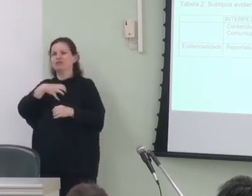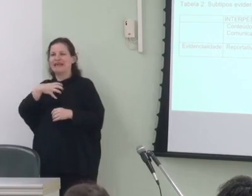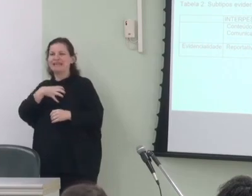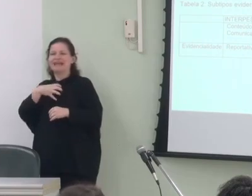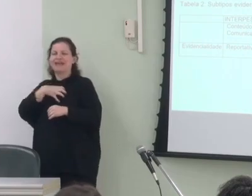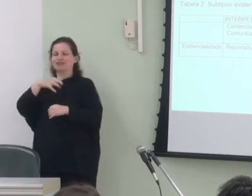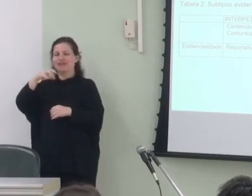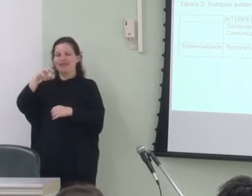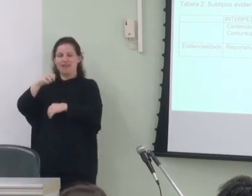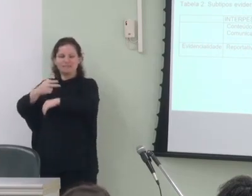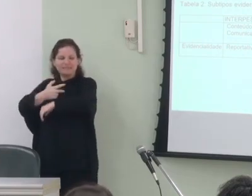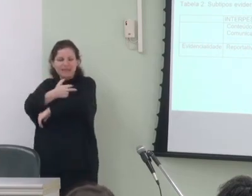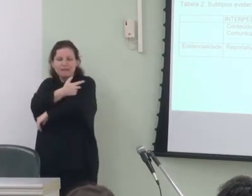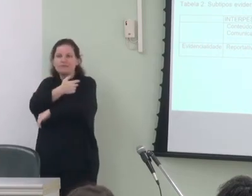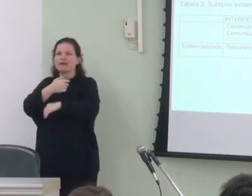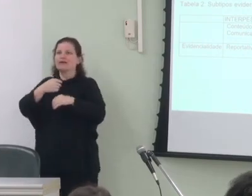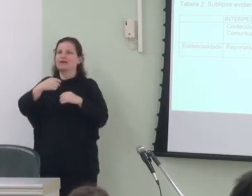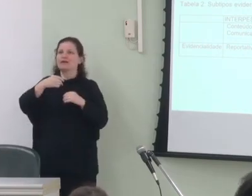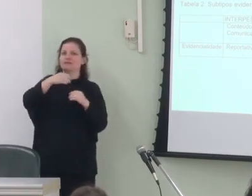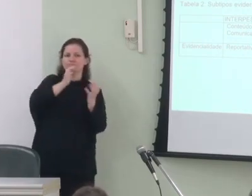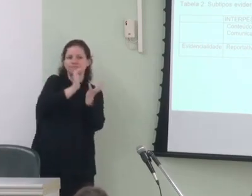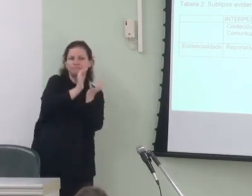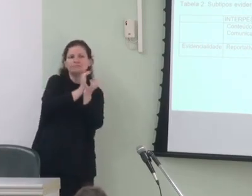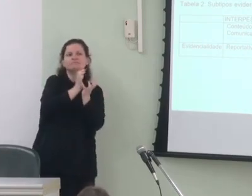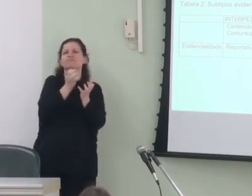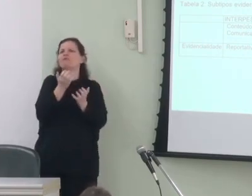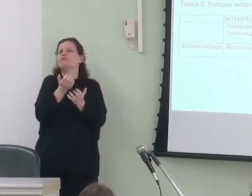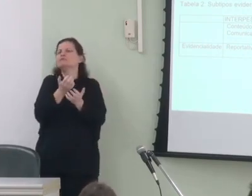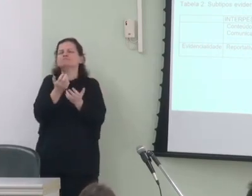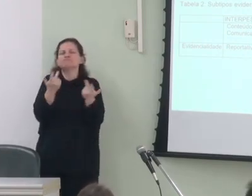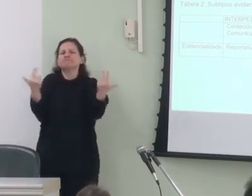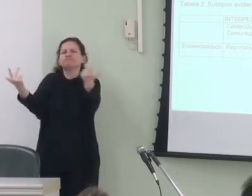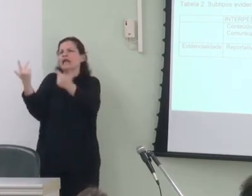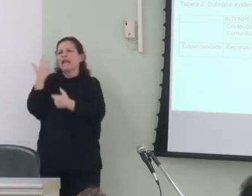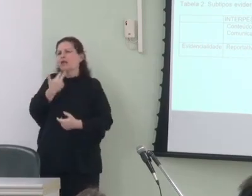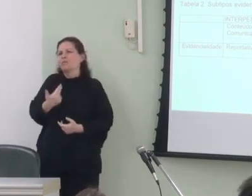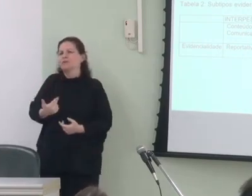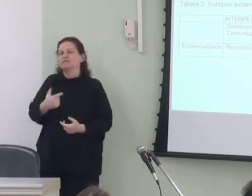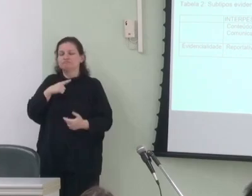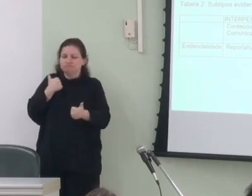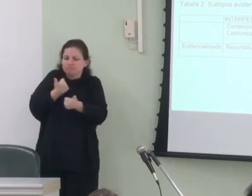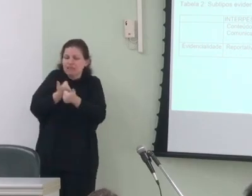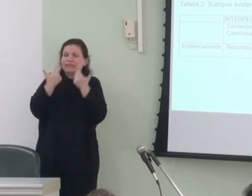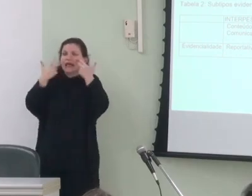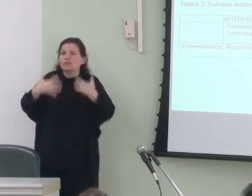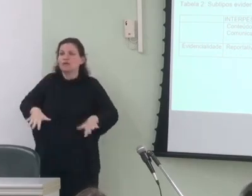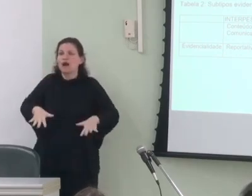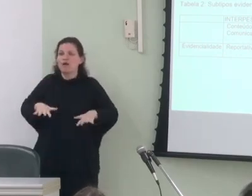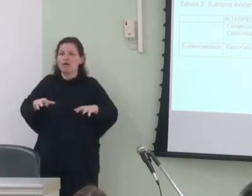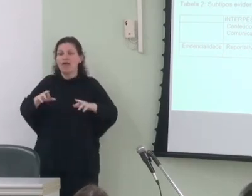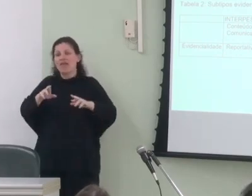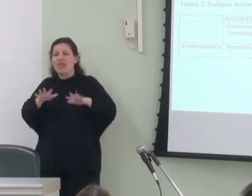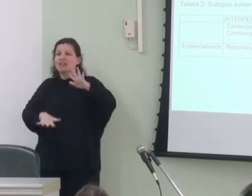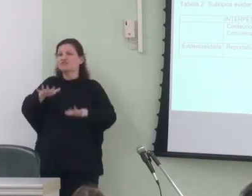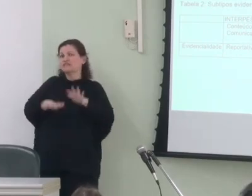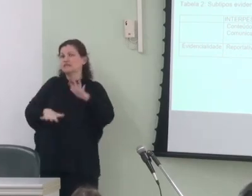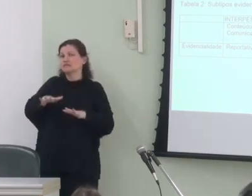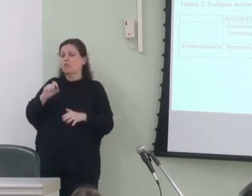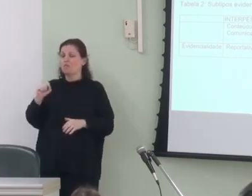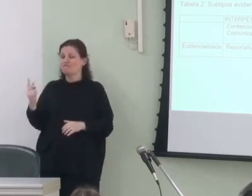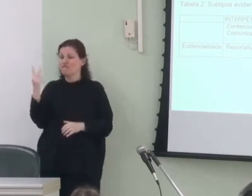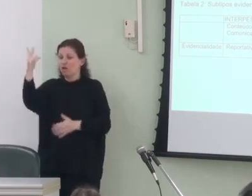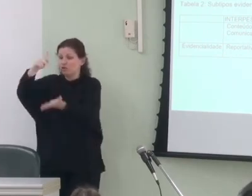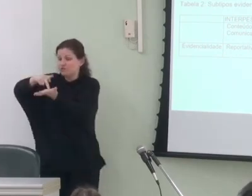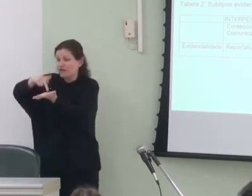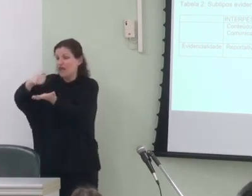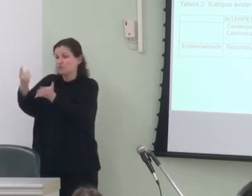evidencialidade é bastante comum em muitas línguas e há uma aproximação natural entre a relativização do valor de verdade